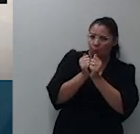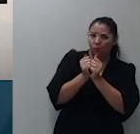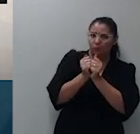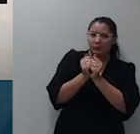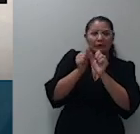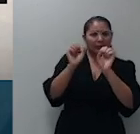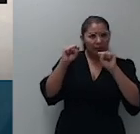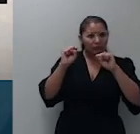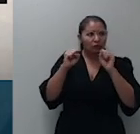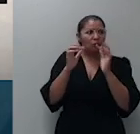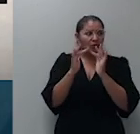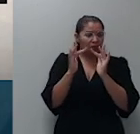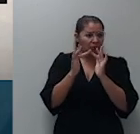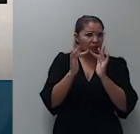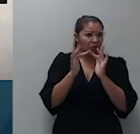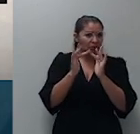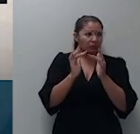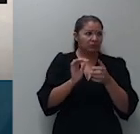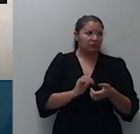então